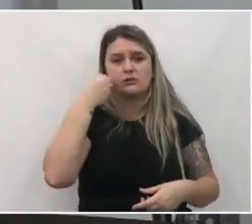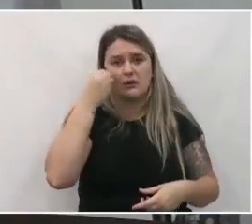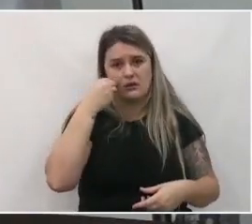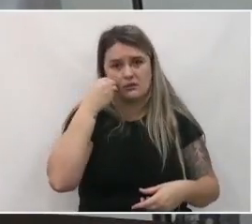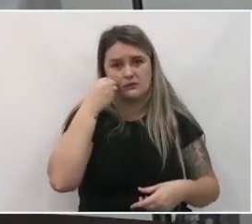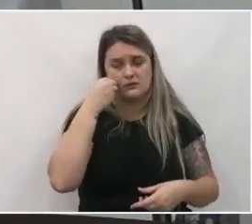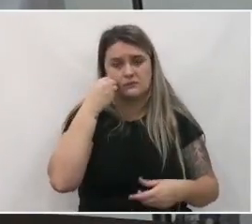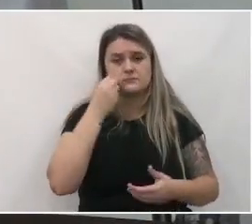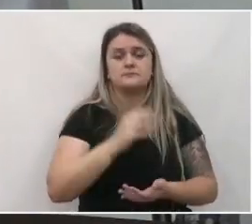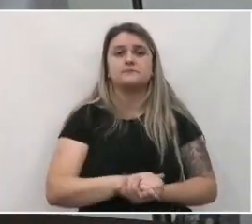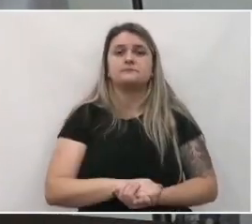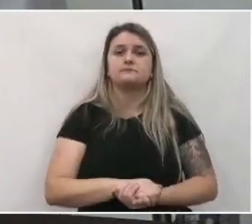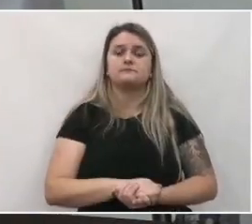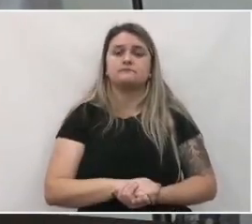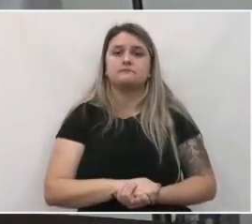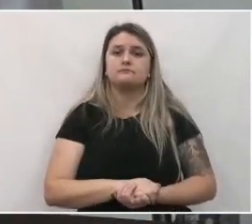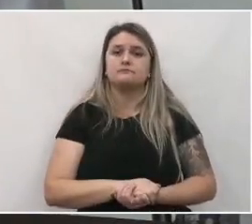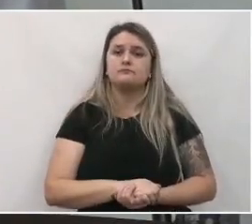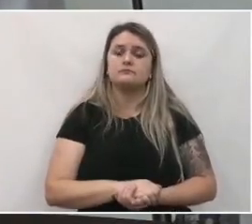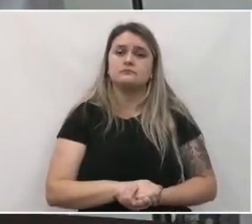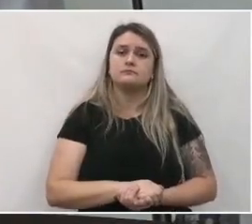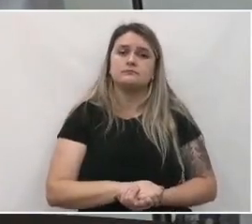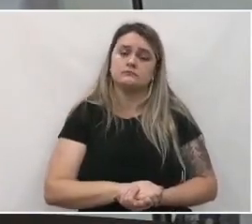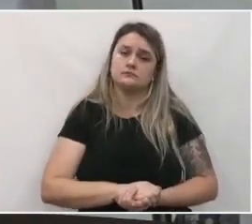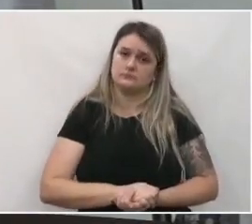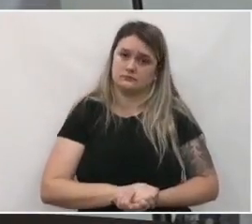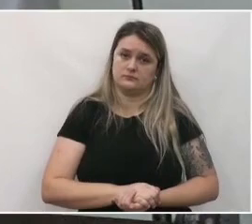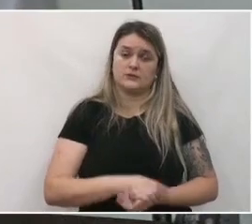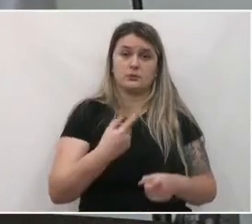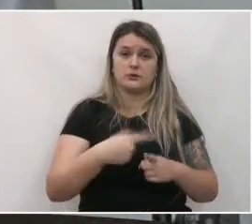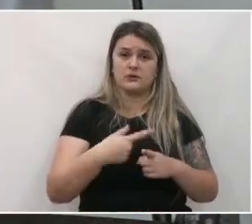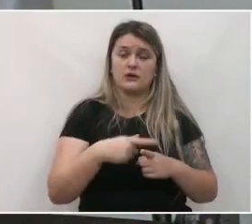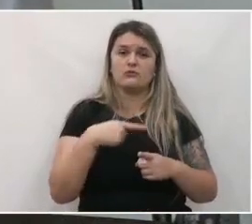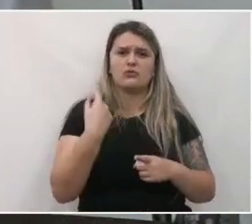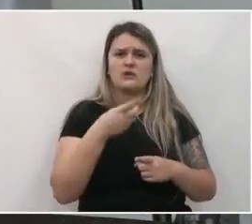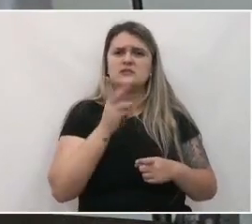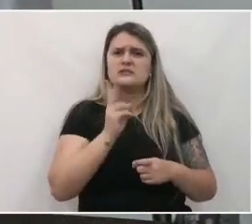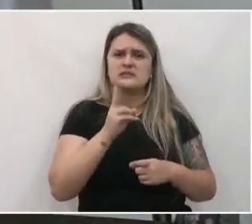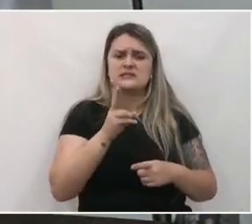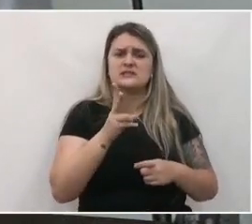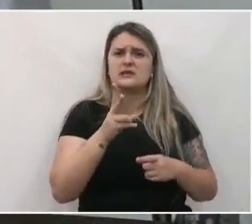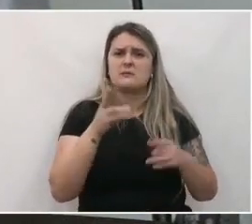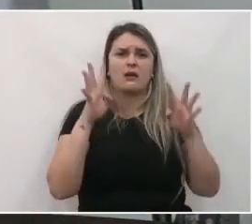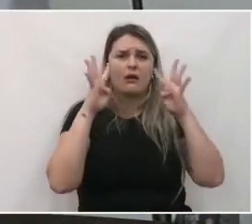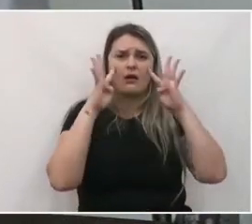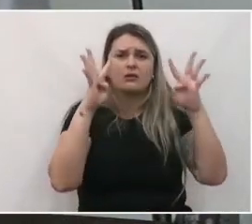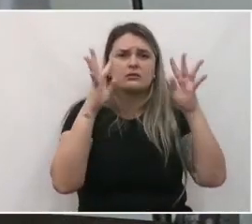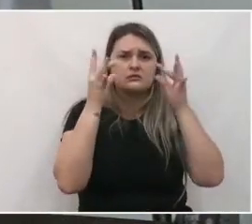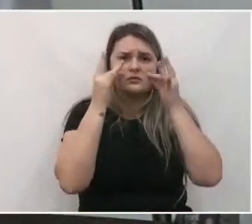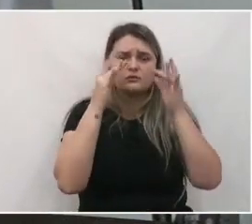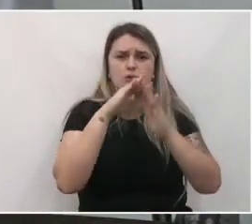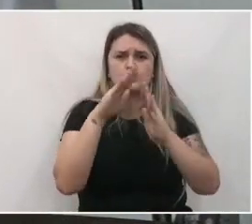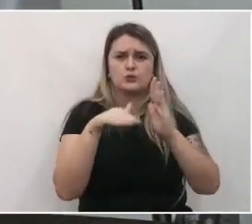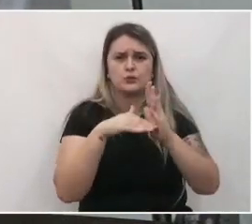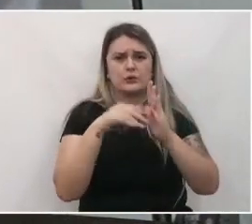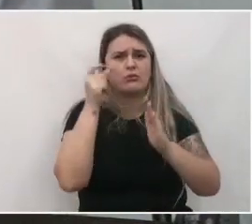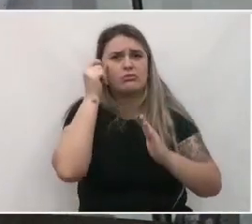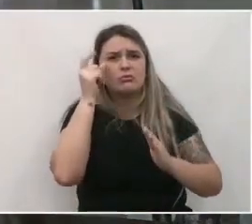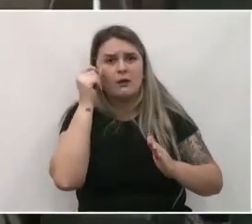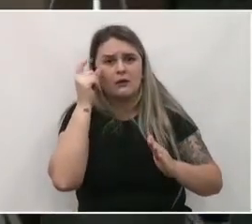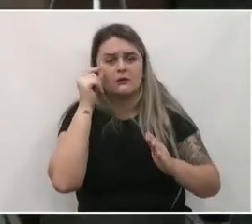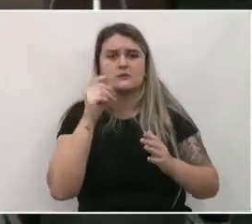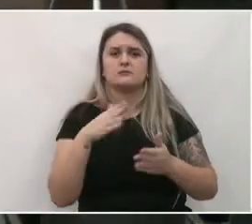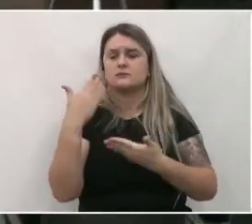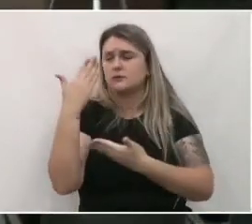ser amadurecido, desde uma ideia que vem de maneira simples para que ela se torne viável e realizada depois. Então, tá